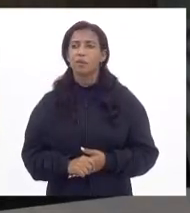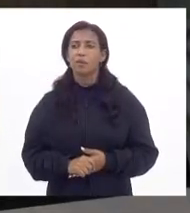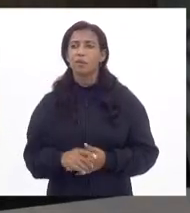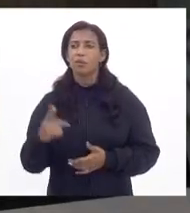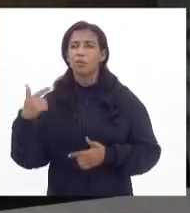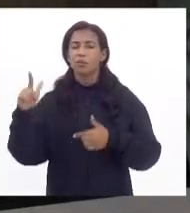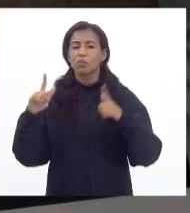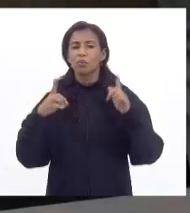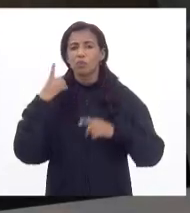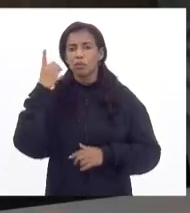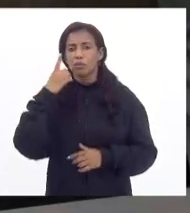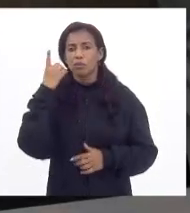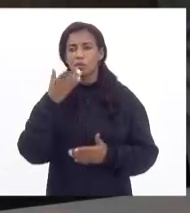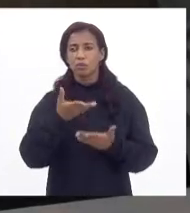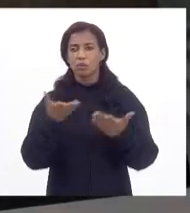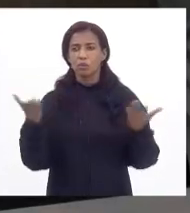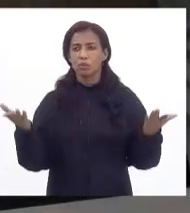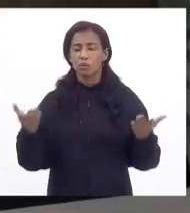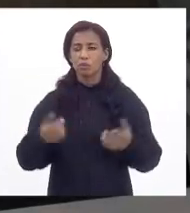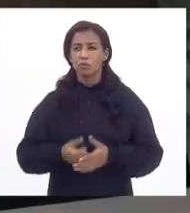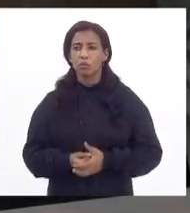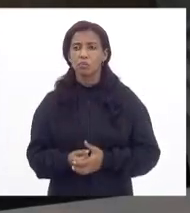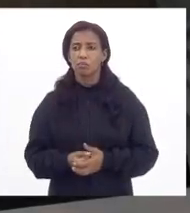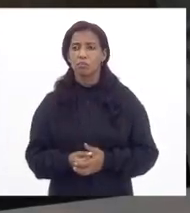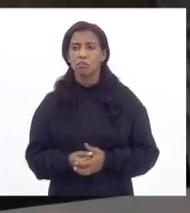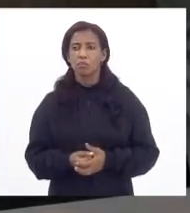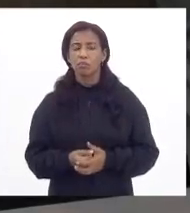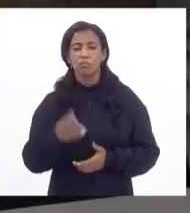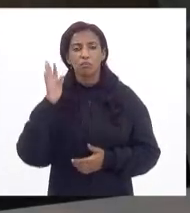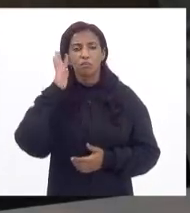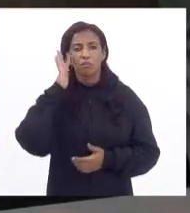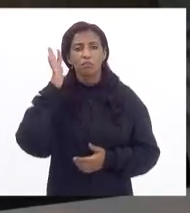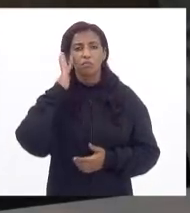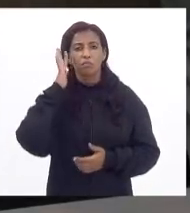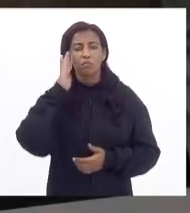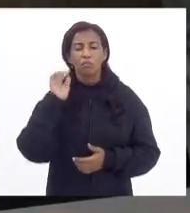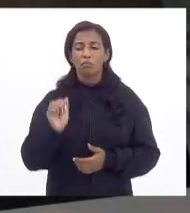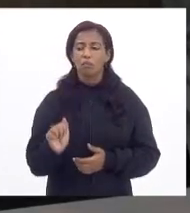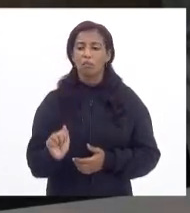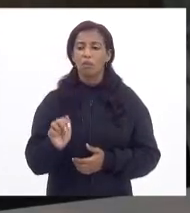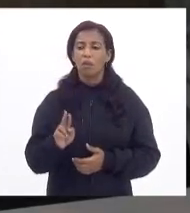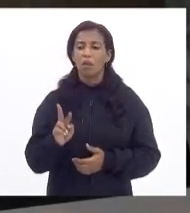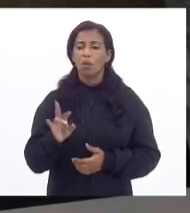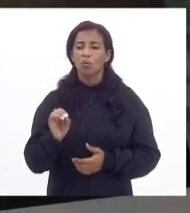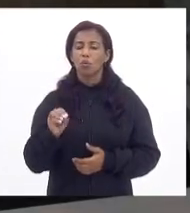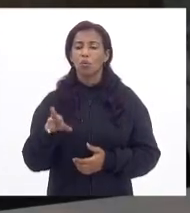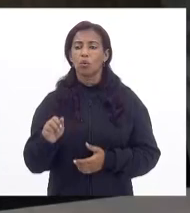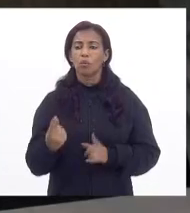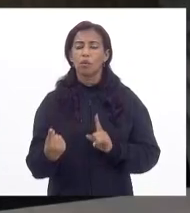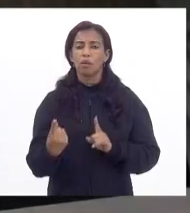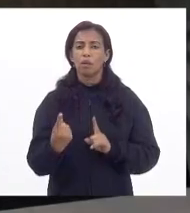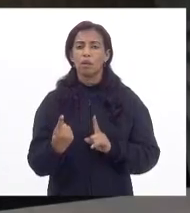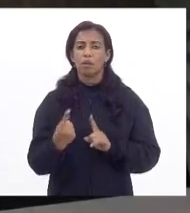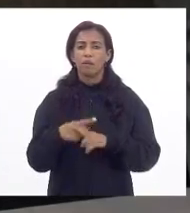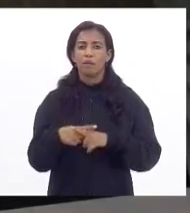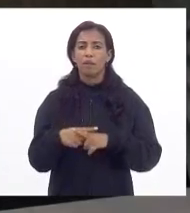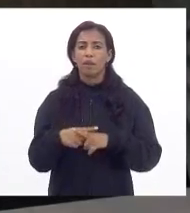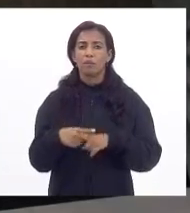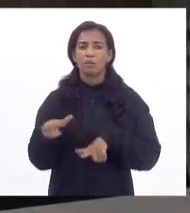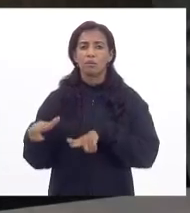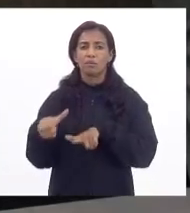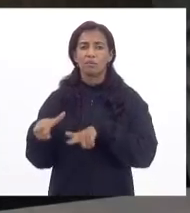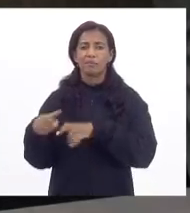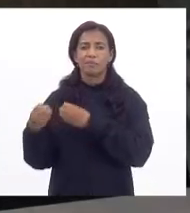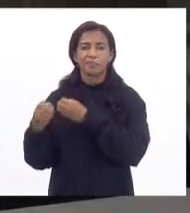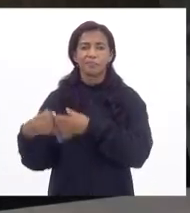os deputados e deputadas que aqui estão, para a gente refletir, a autonomia versus o trabalho precarizado.